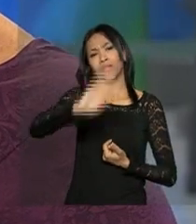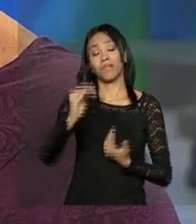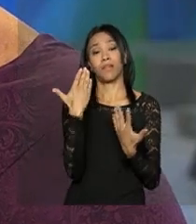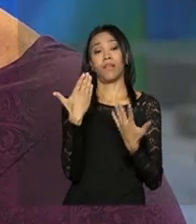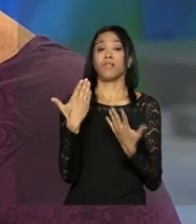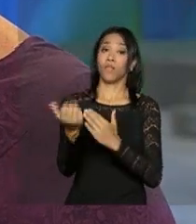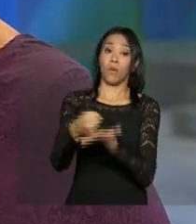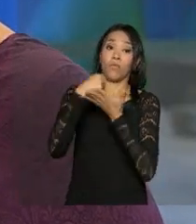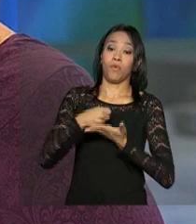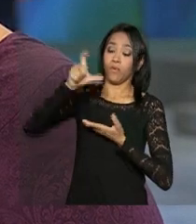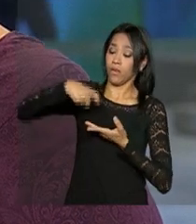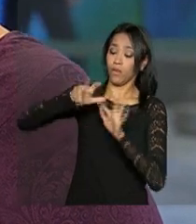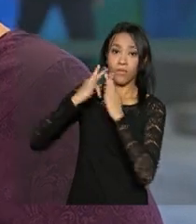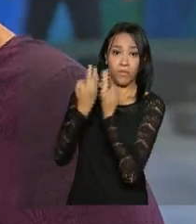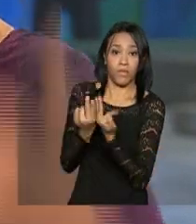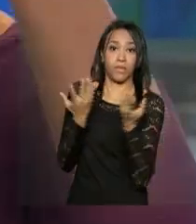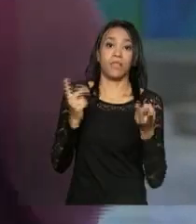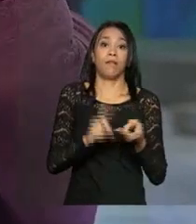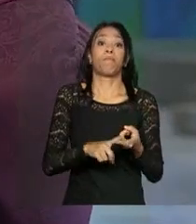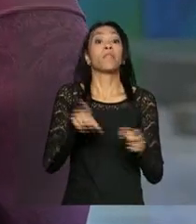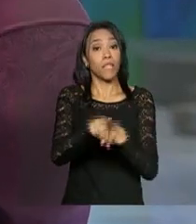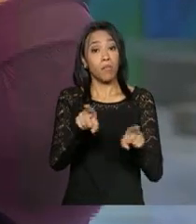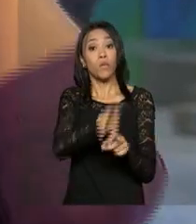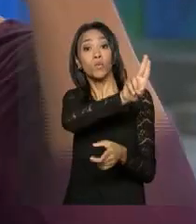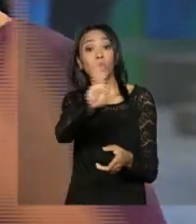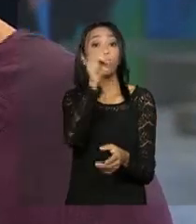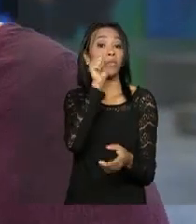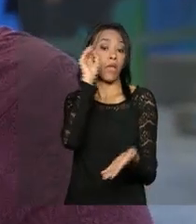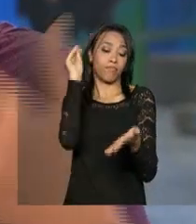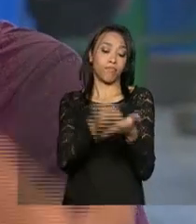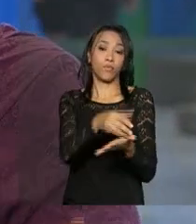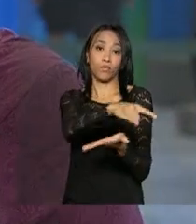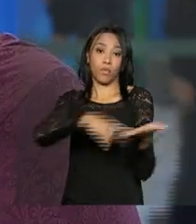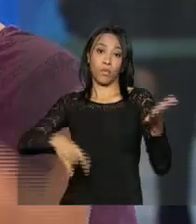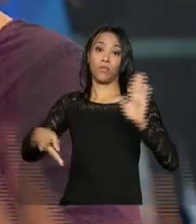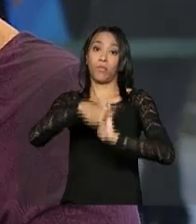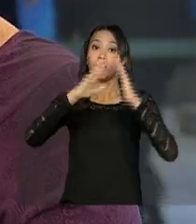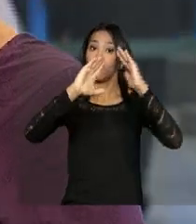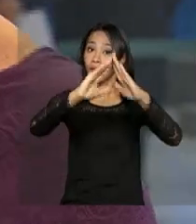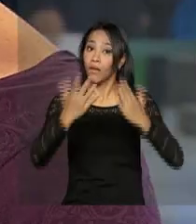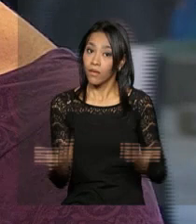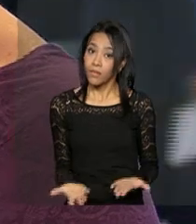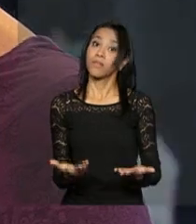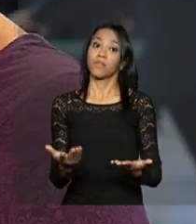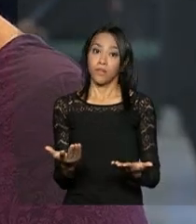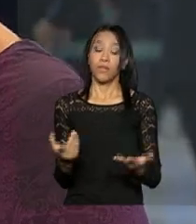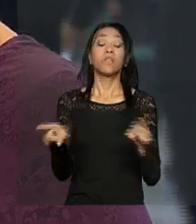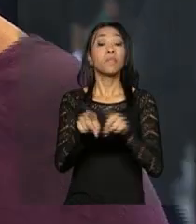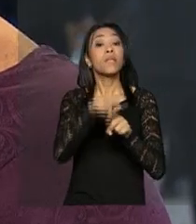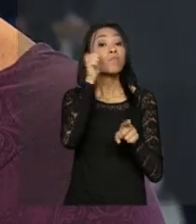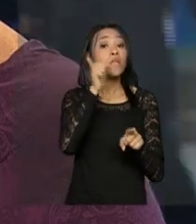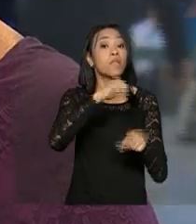graças à titularidade que é dada a mulher também no Minha Casa Minha Vida, na titularidade das mulheres na propriedade no